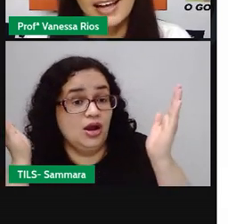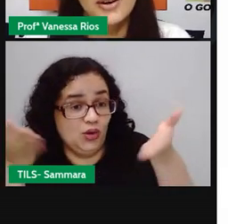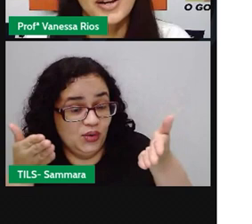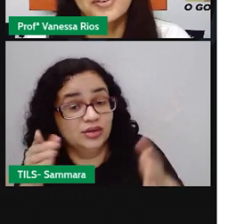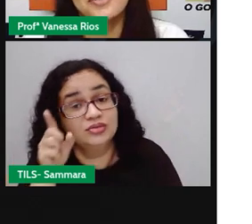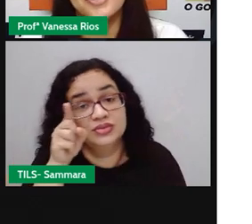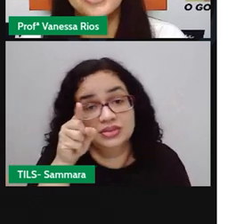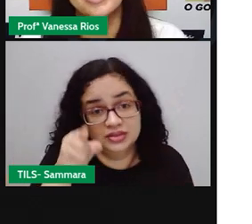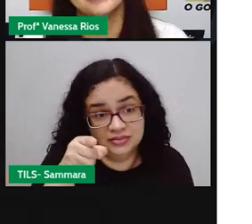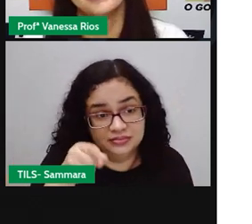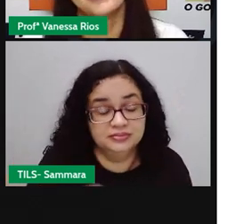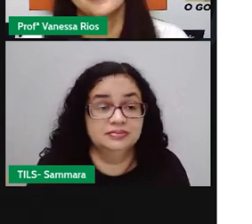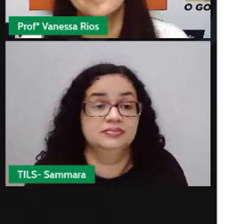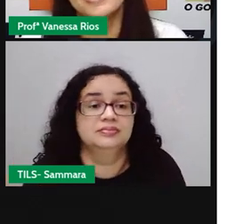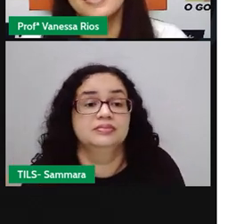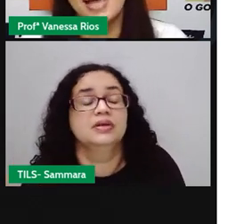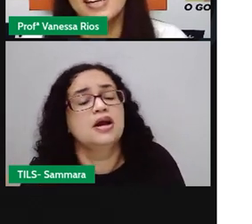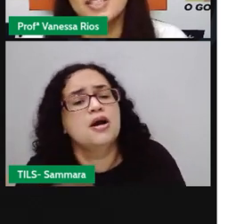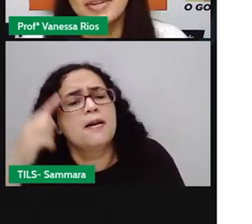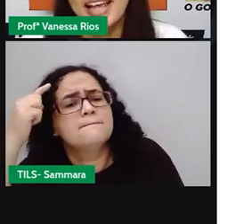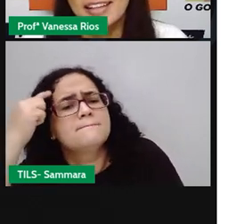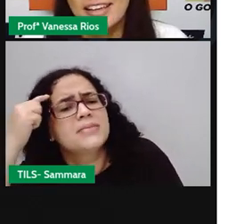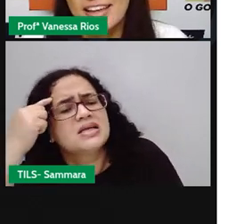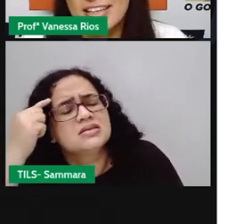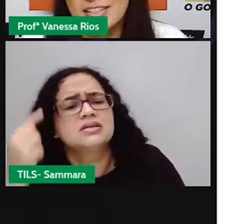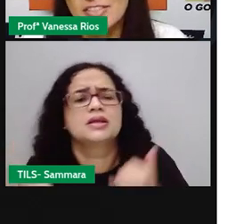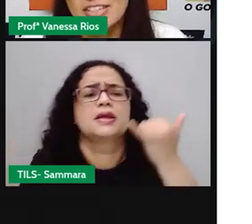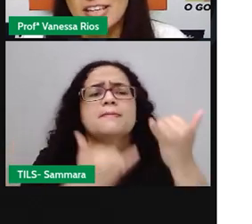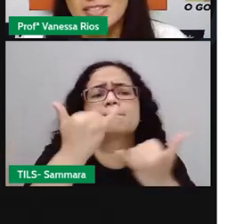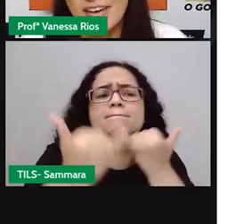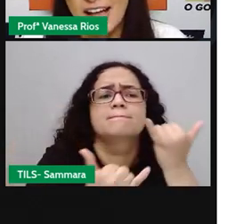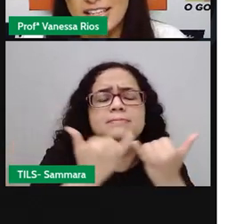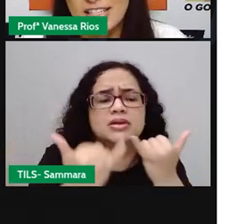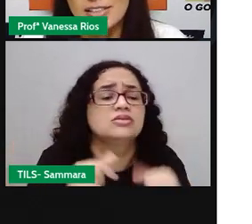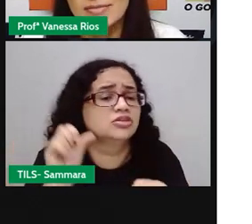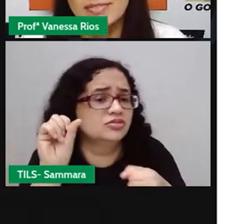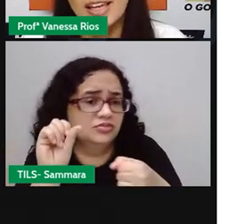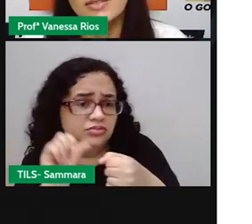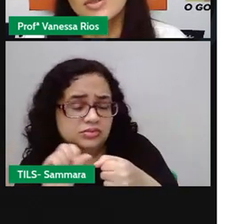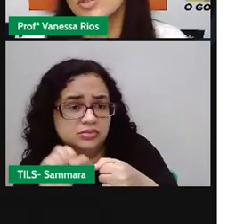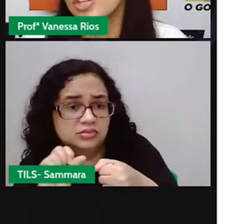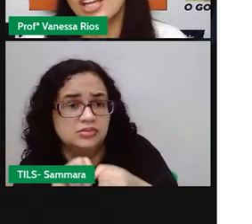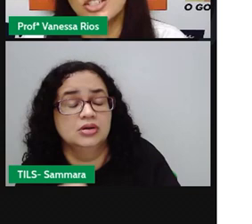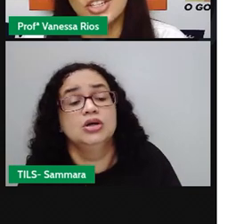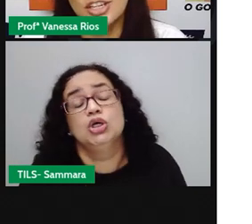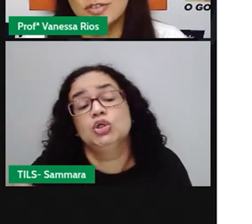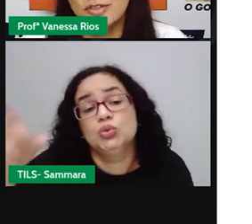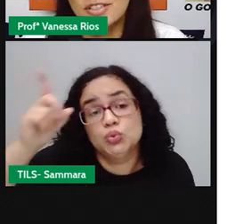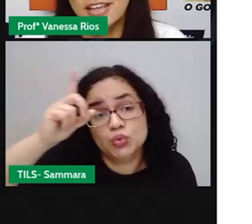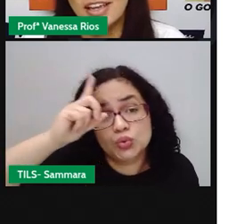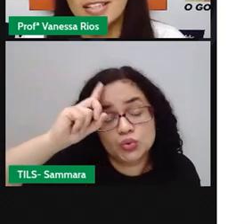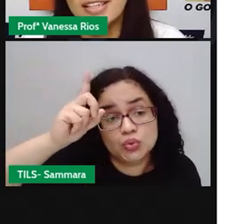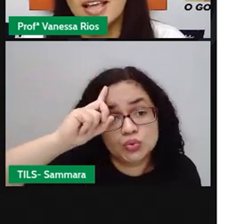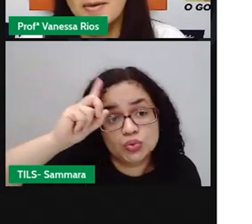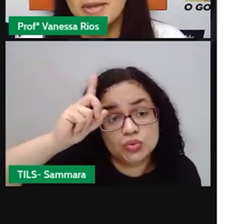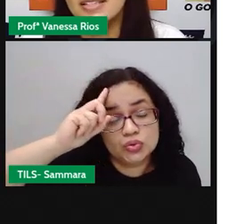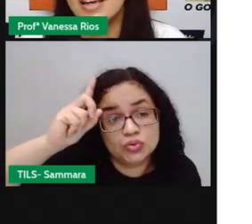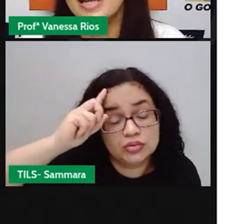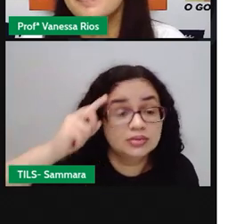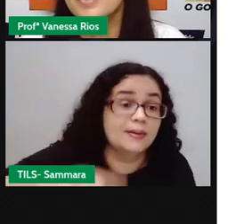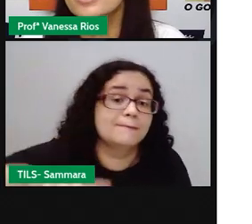Agora, com você. Pensem aí nas brincadeiras que vocês fazem, né? No dia a dia de vocês.